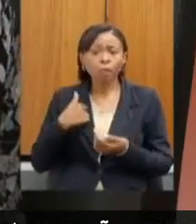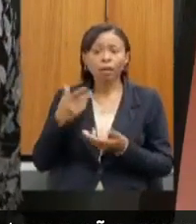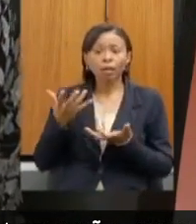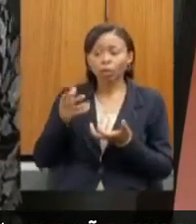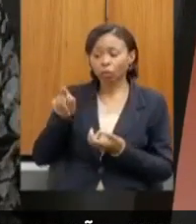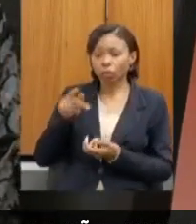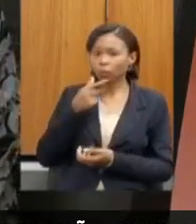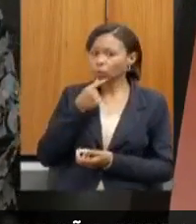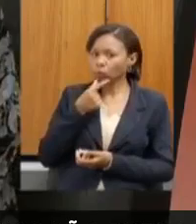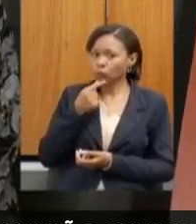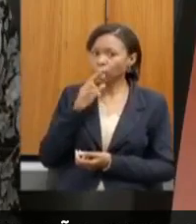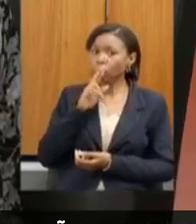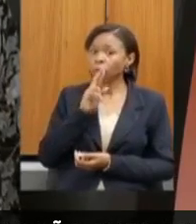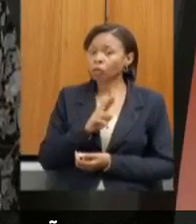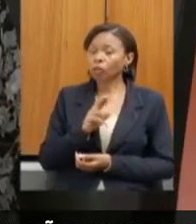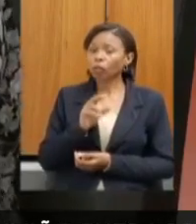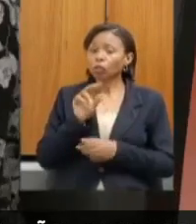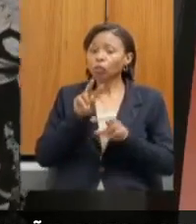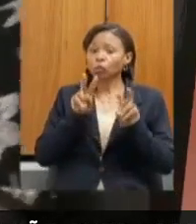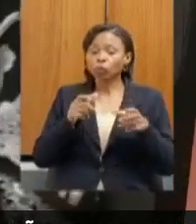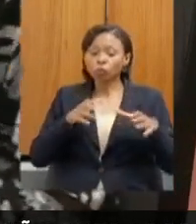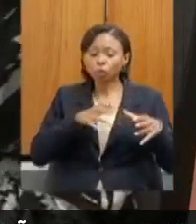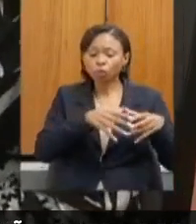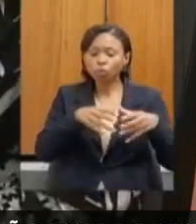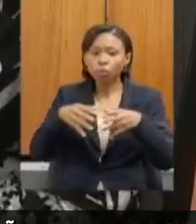responda em relação às unidades de conservação.